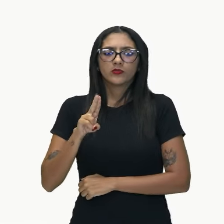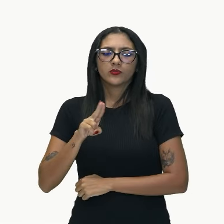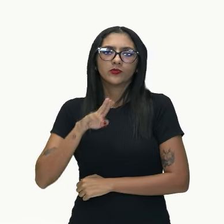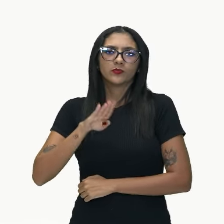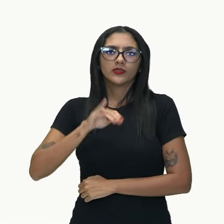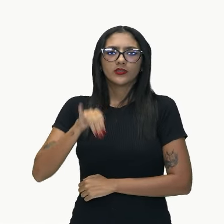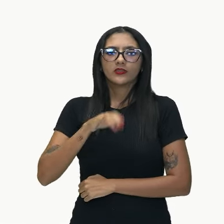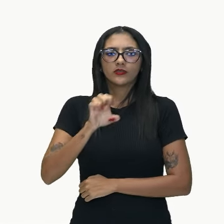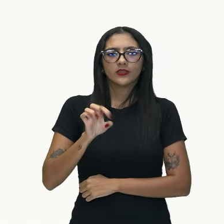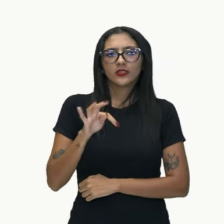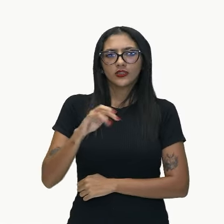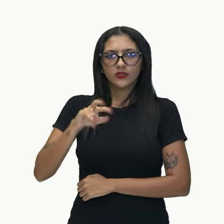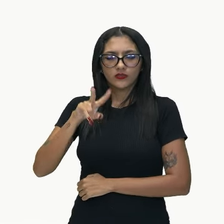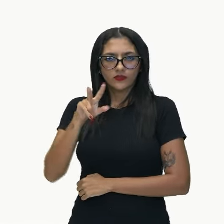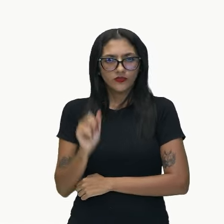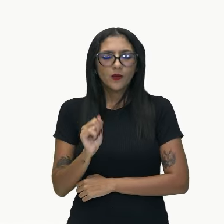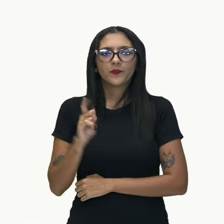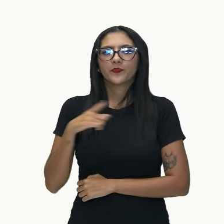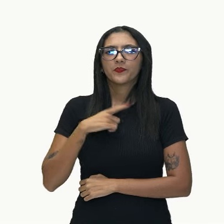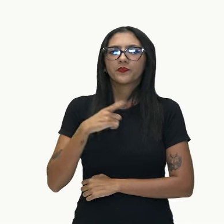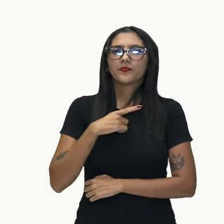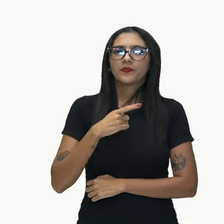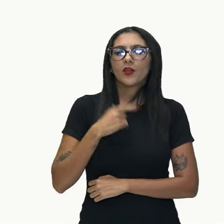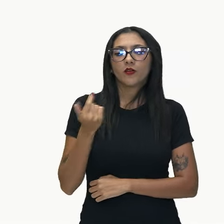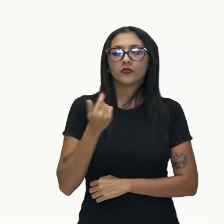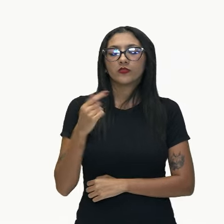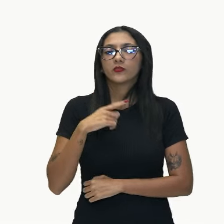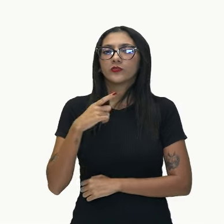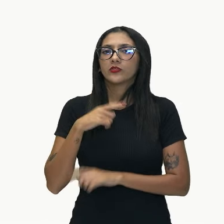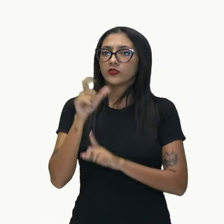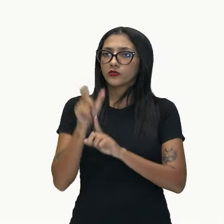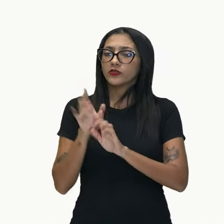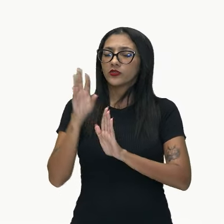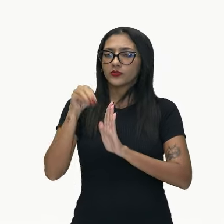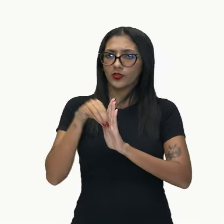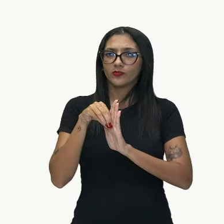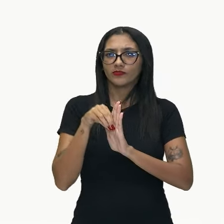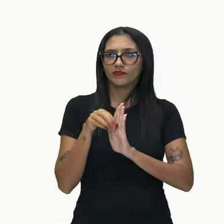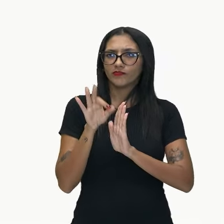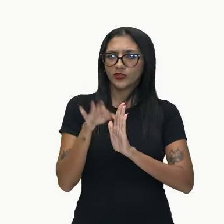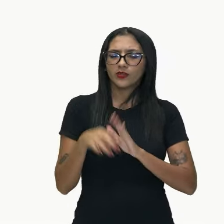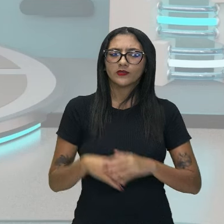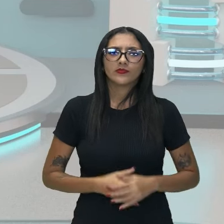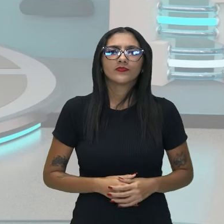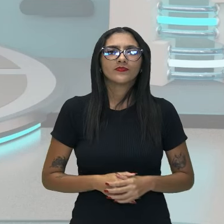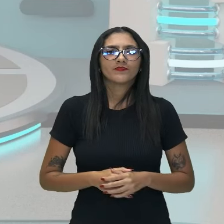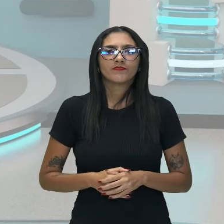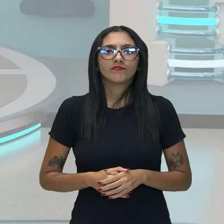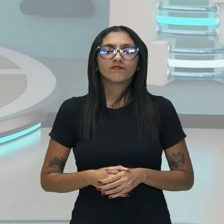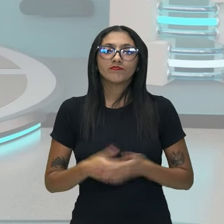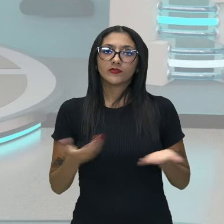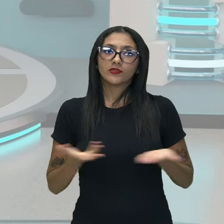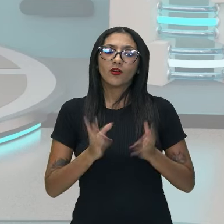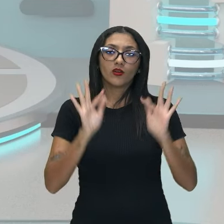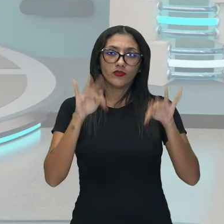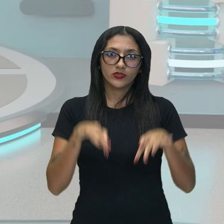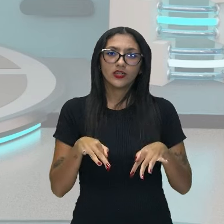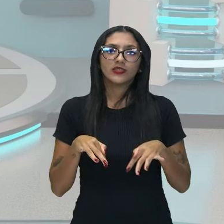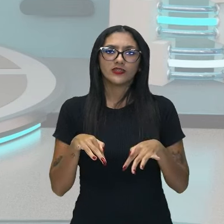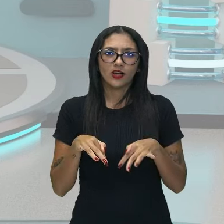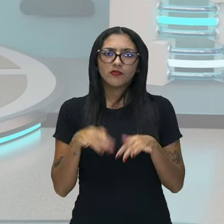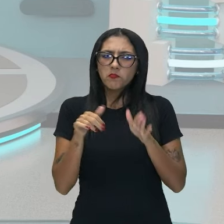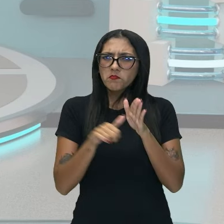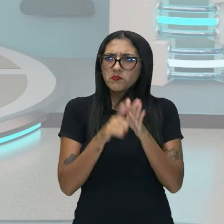ela faz o papel de sujeito da minha oração principal. Ok, pessoal da EJA? Então, assim, nós encerramos essa nossa primeira